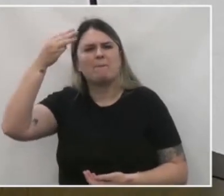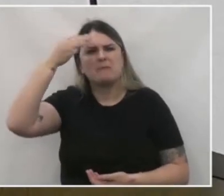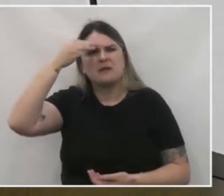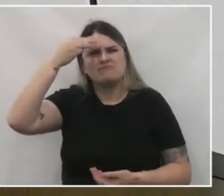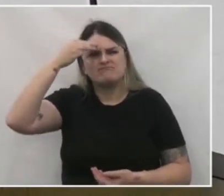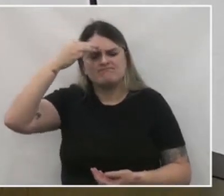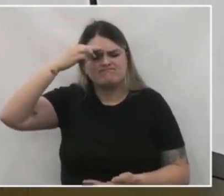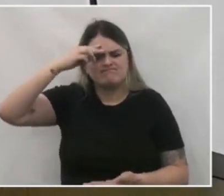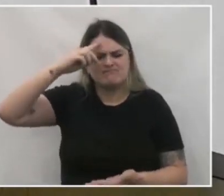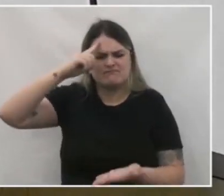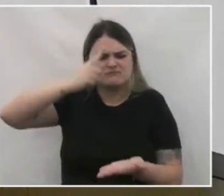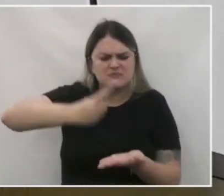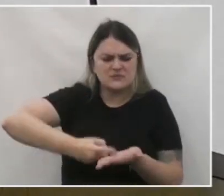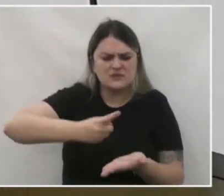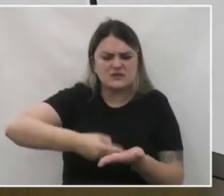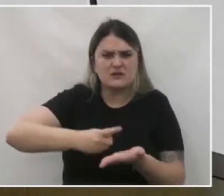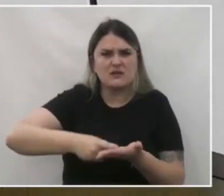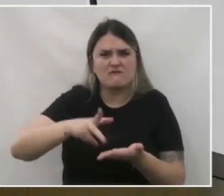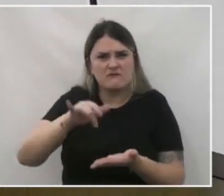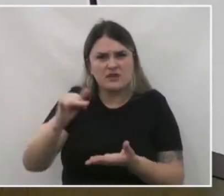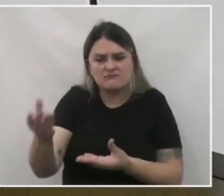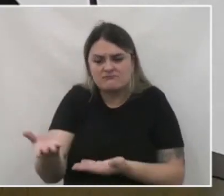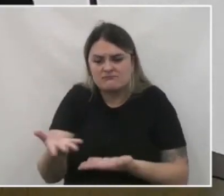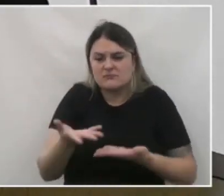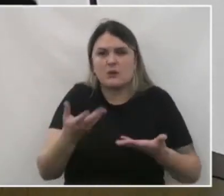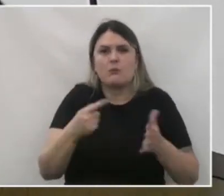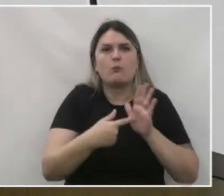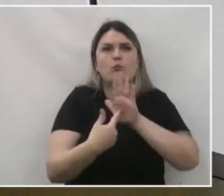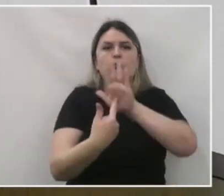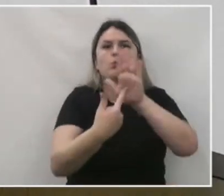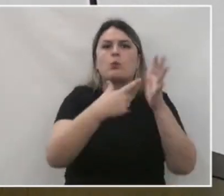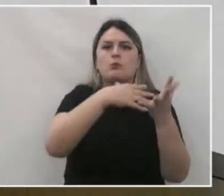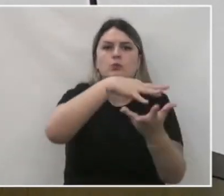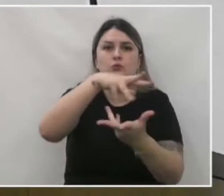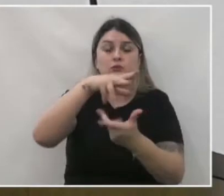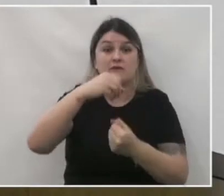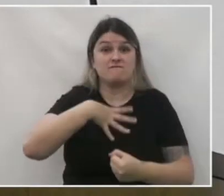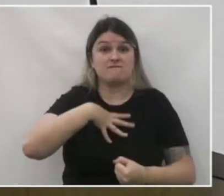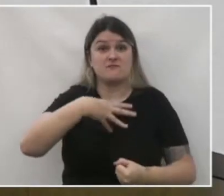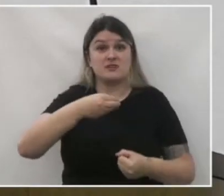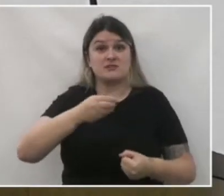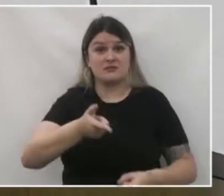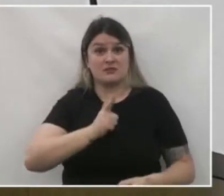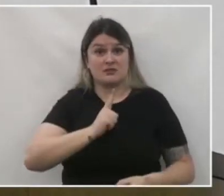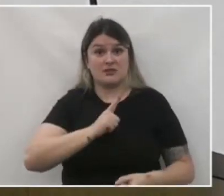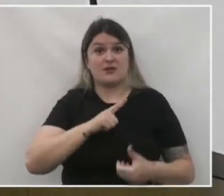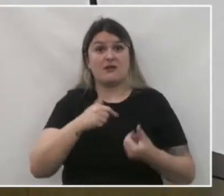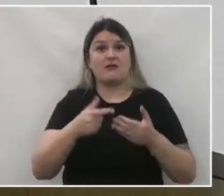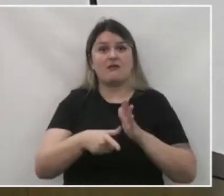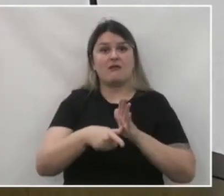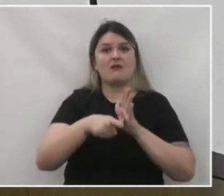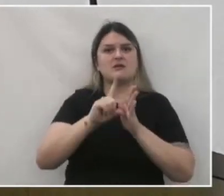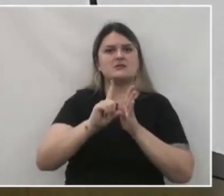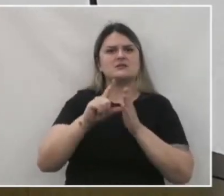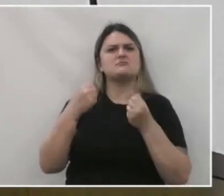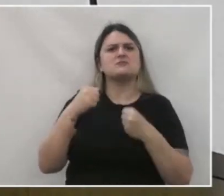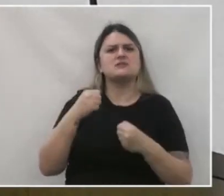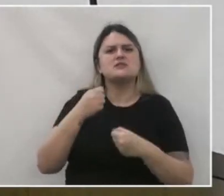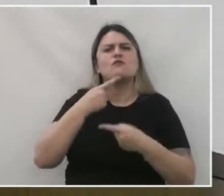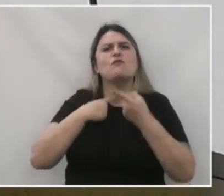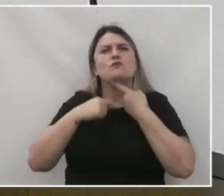dedicar à tarefa de recebê-lo no mundo. Um filho para existir precisa, anteriormente, ser sonhado.